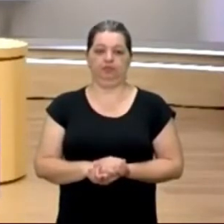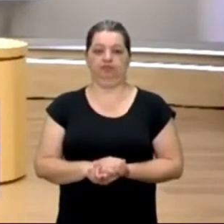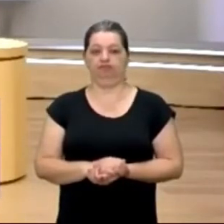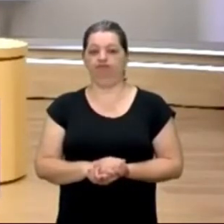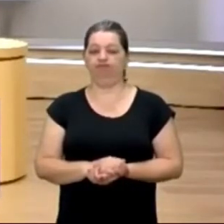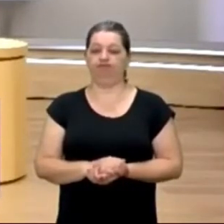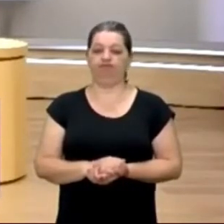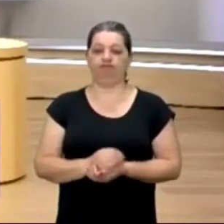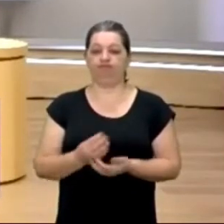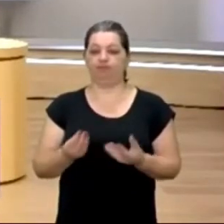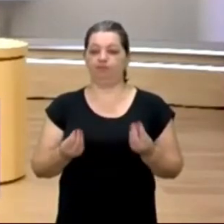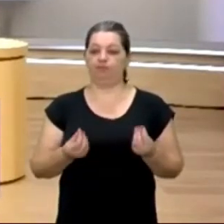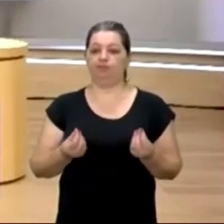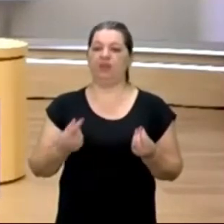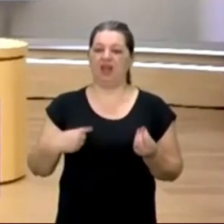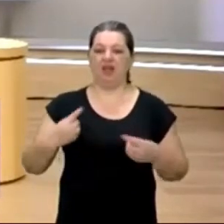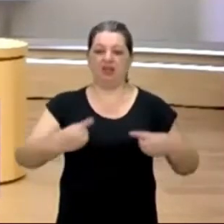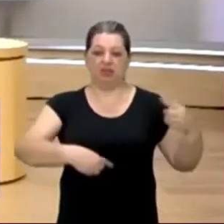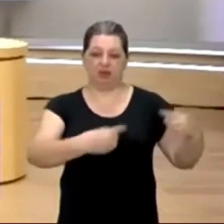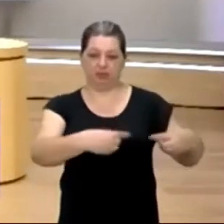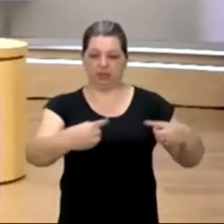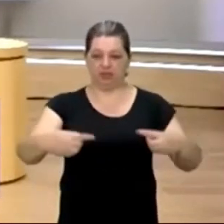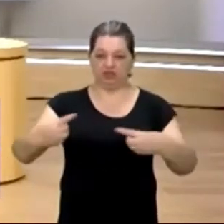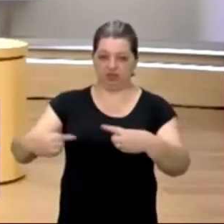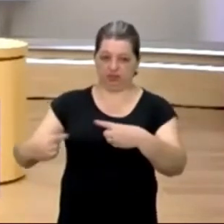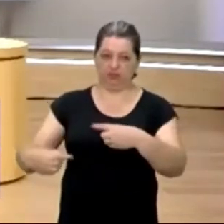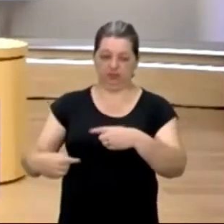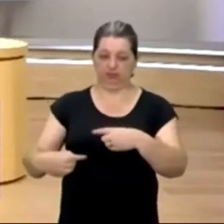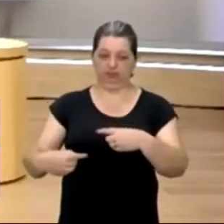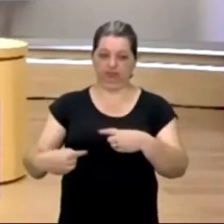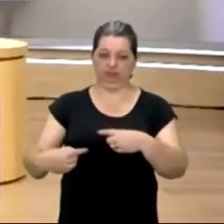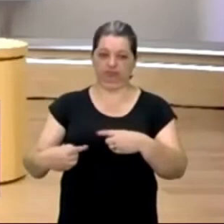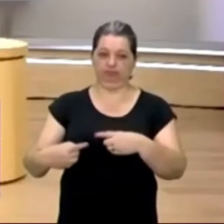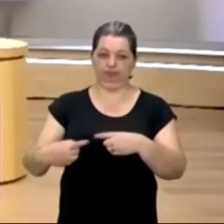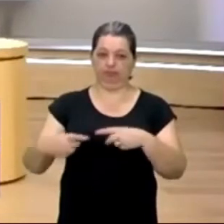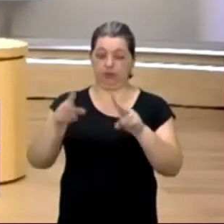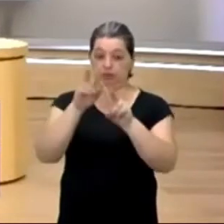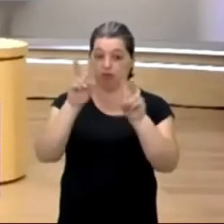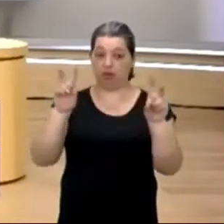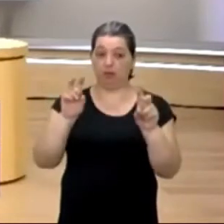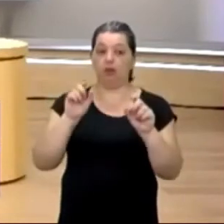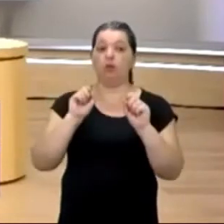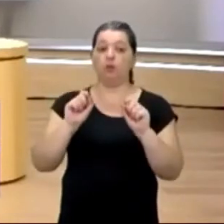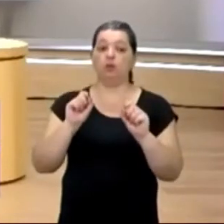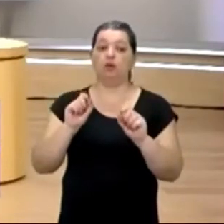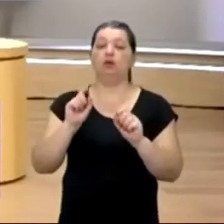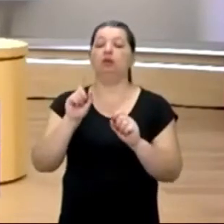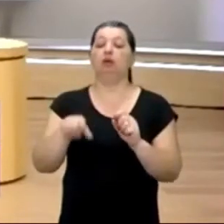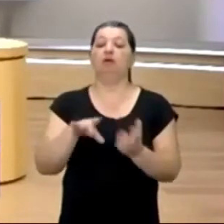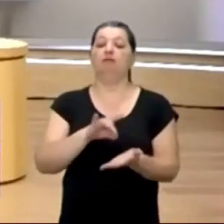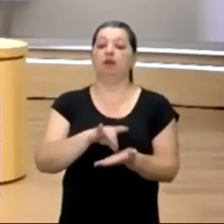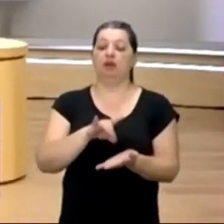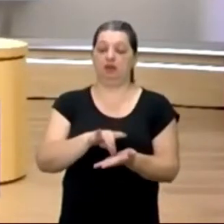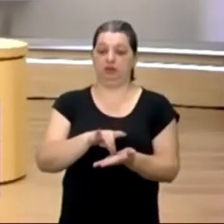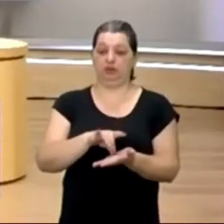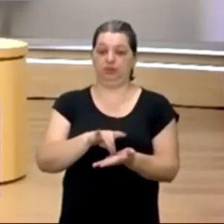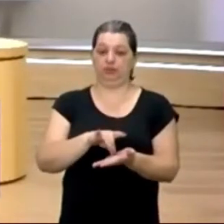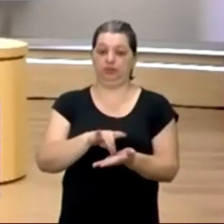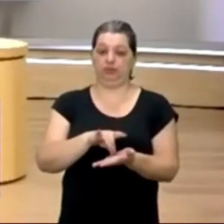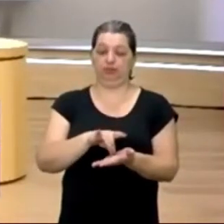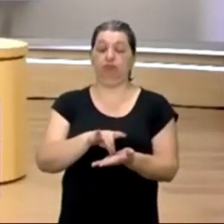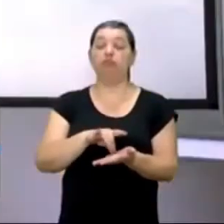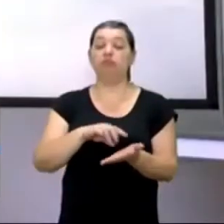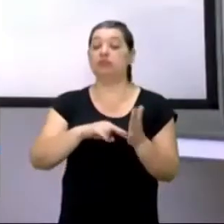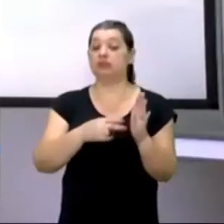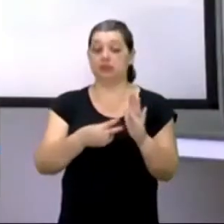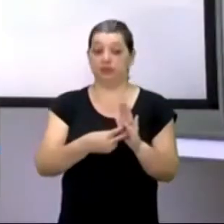assim, é um debate sobre esta questão aqui. O que é a verdade? O